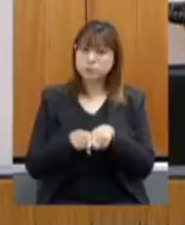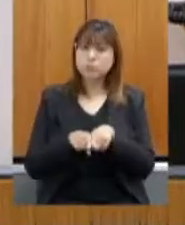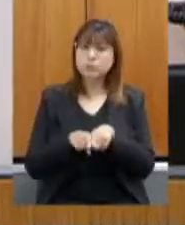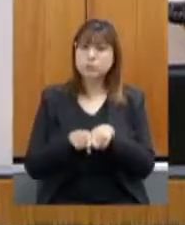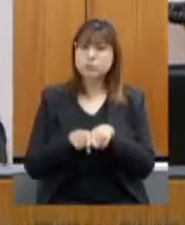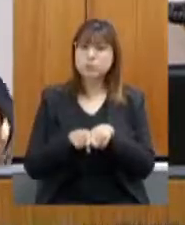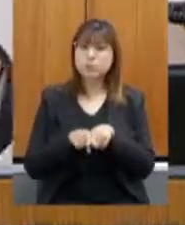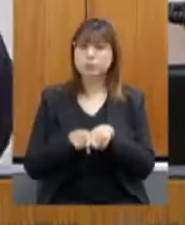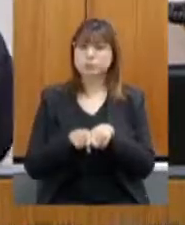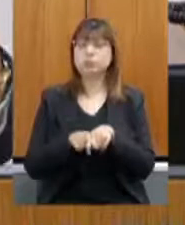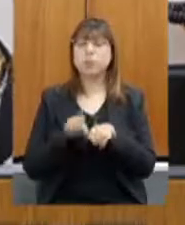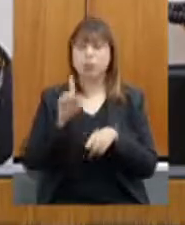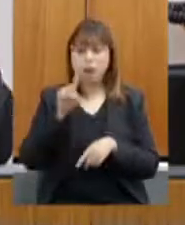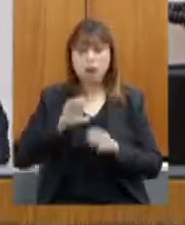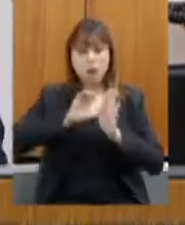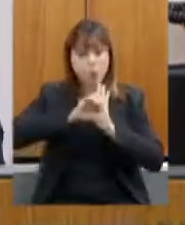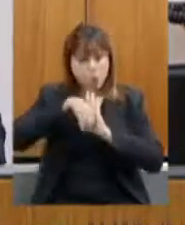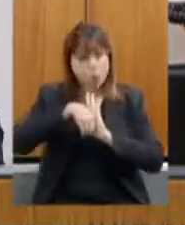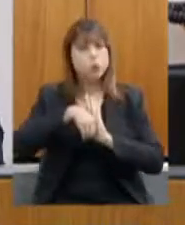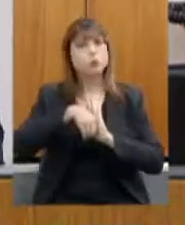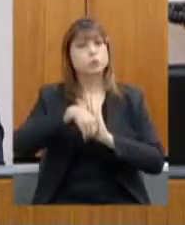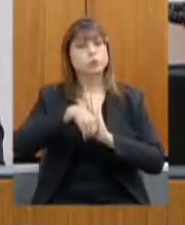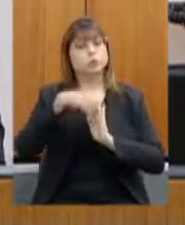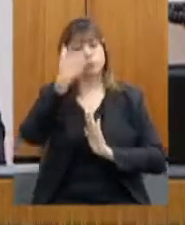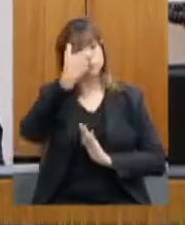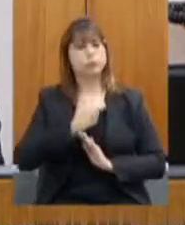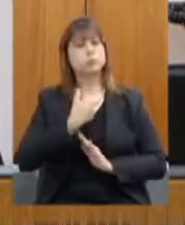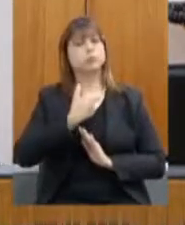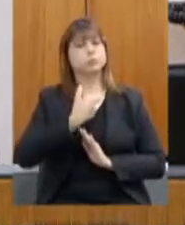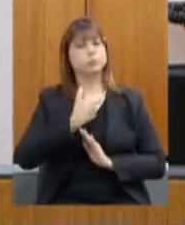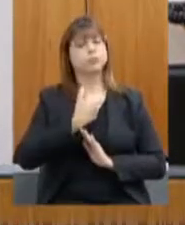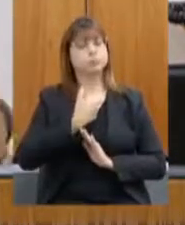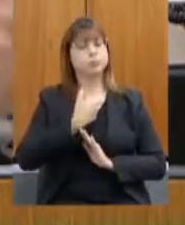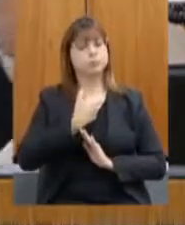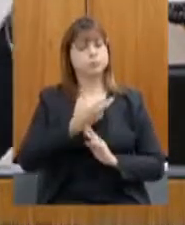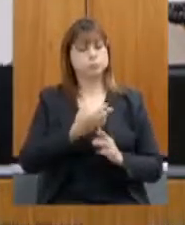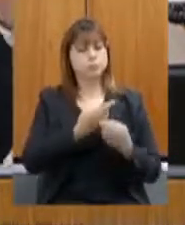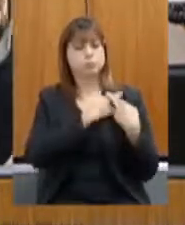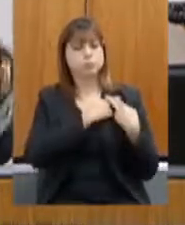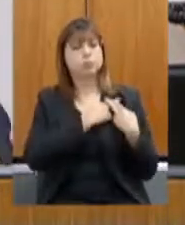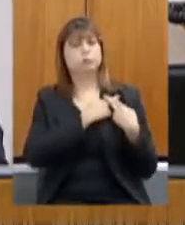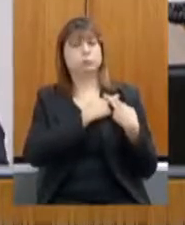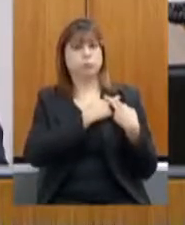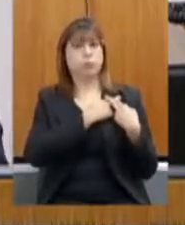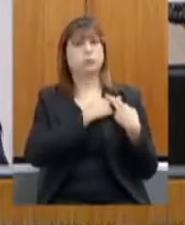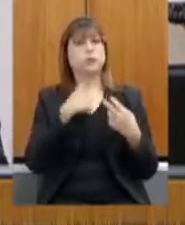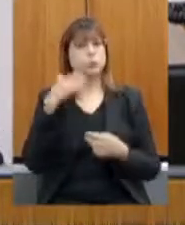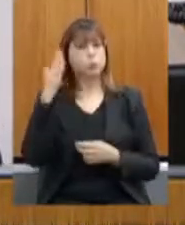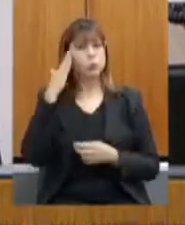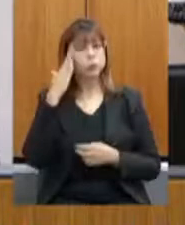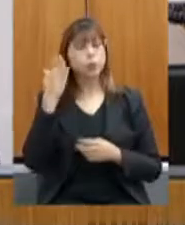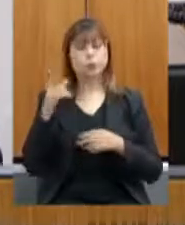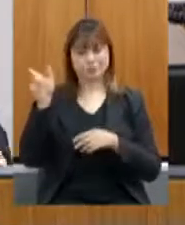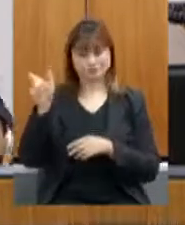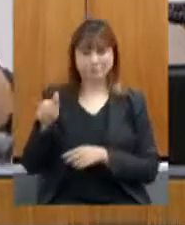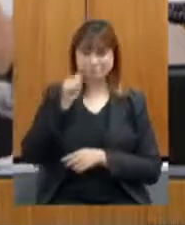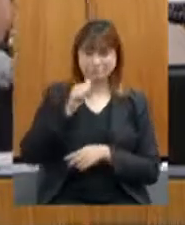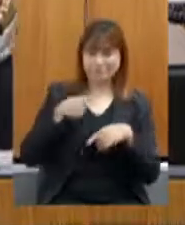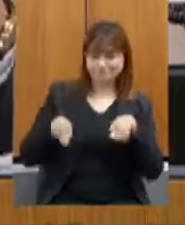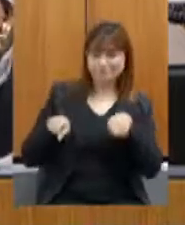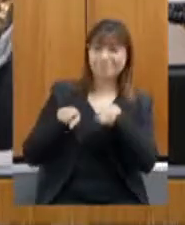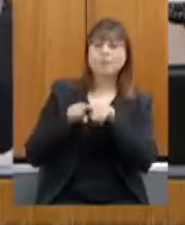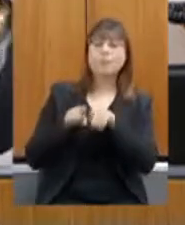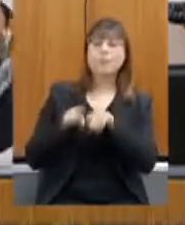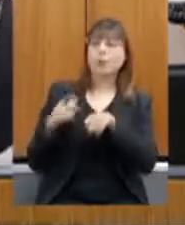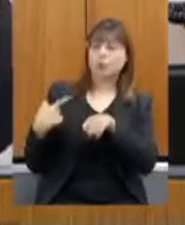única. É esse conceito que eu carrego comigo todos os dias e sei da parceria da senhora para que a gente